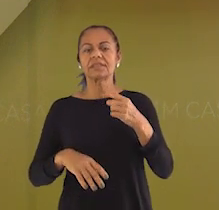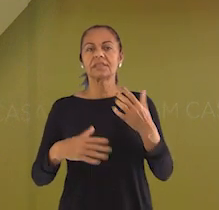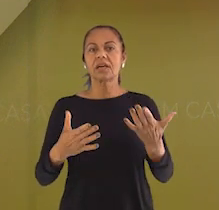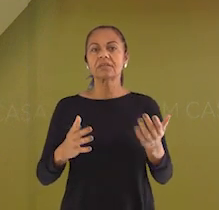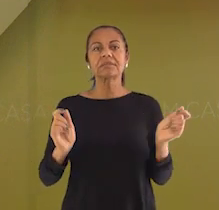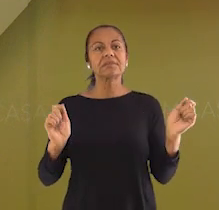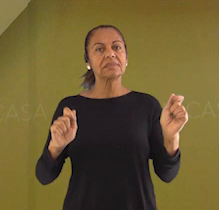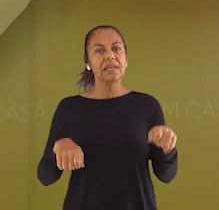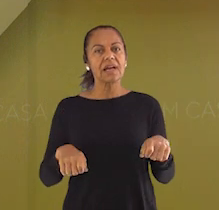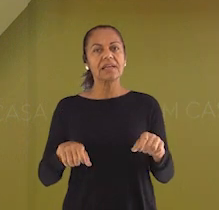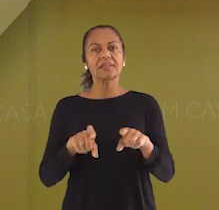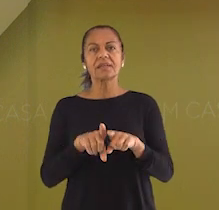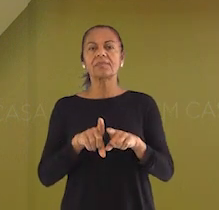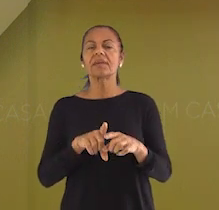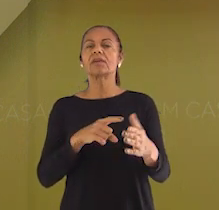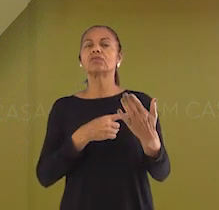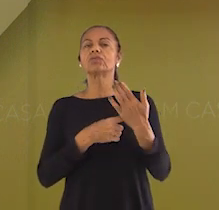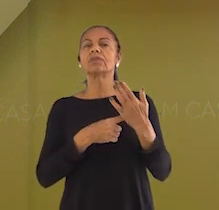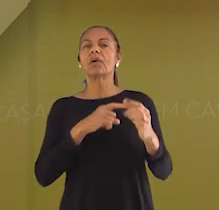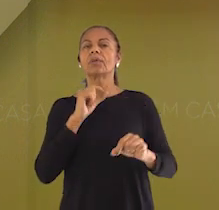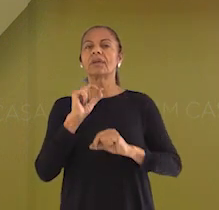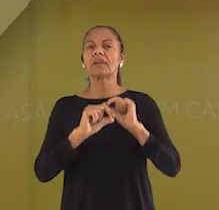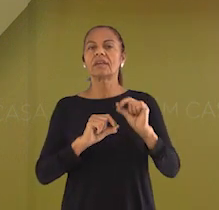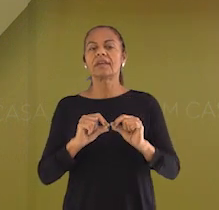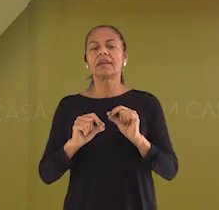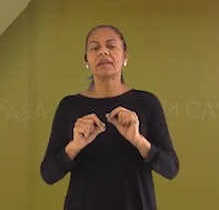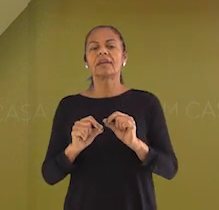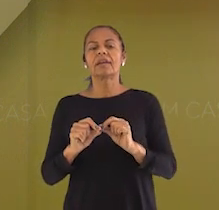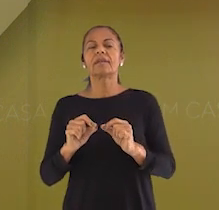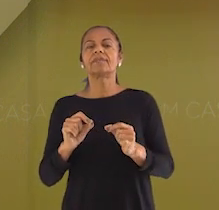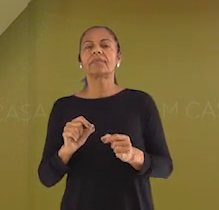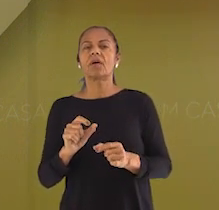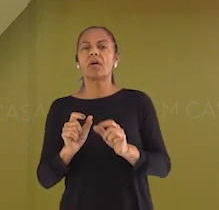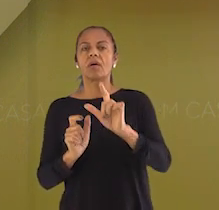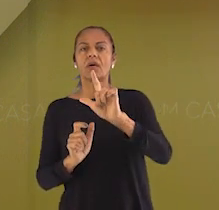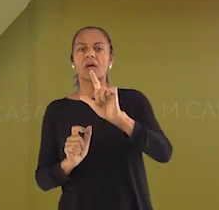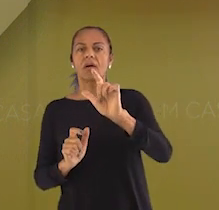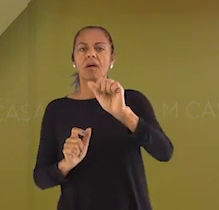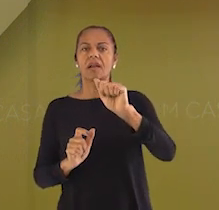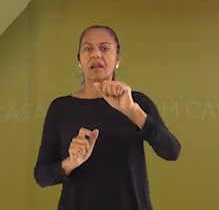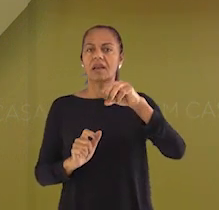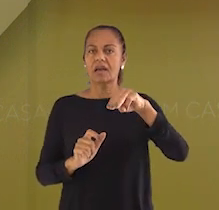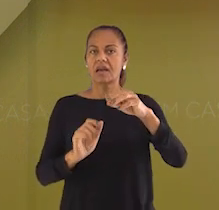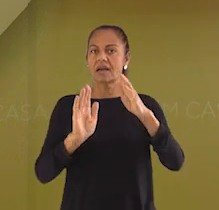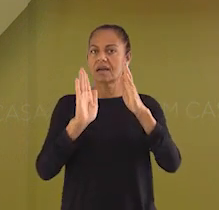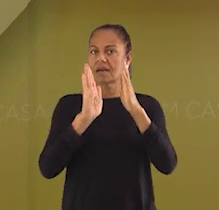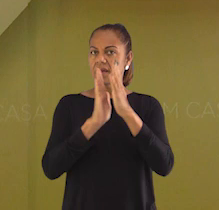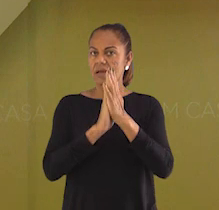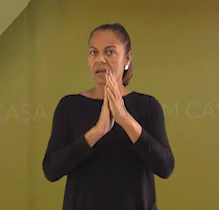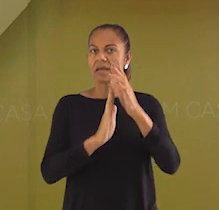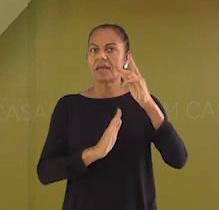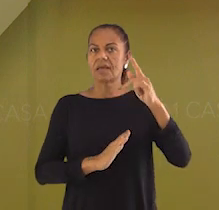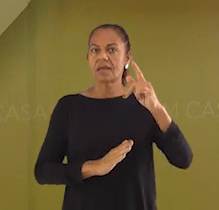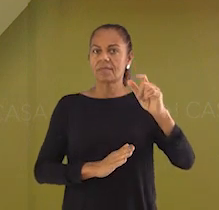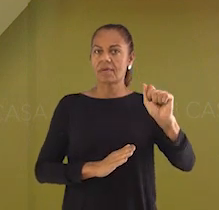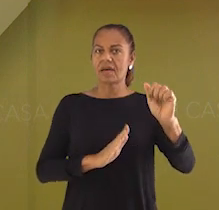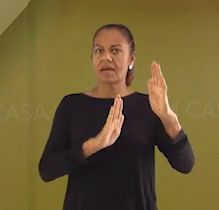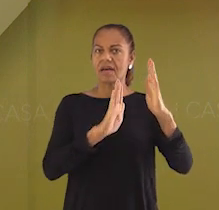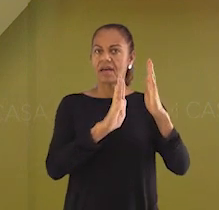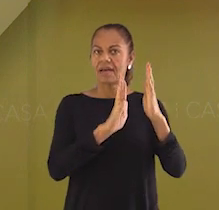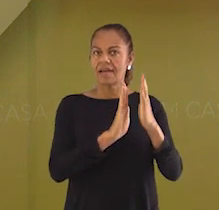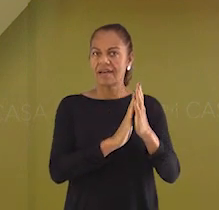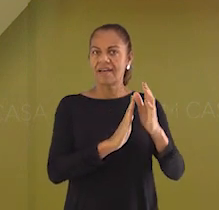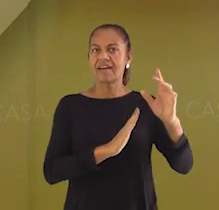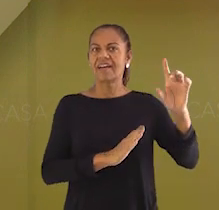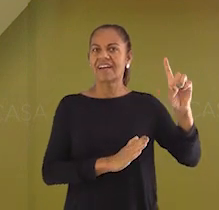bater palma. Isso nos auxilia. Assim, ó. Lã-pa-da. Tem quantas sílabas? A